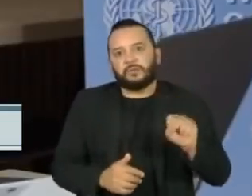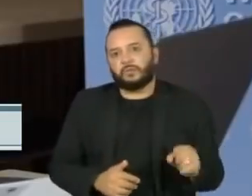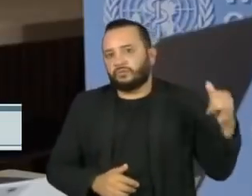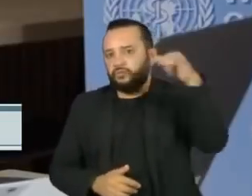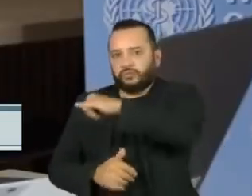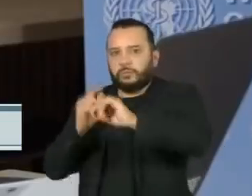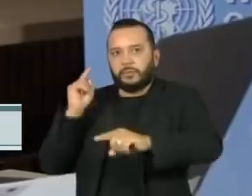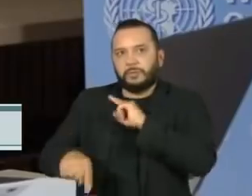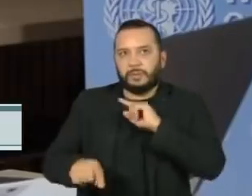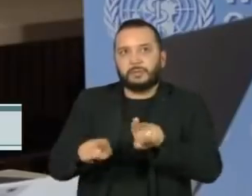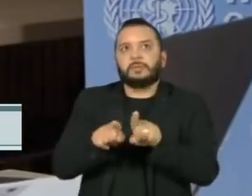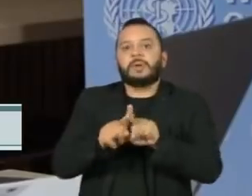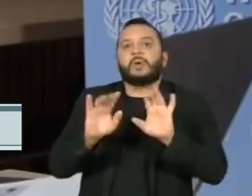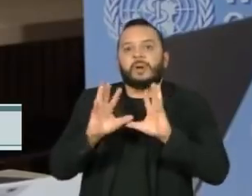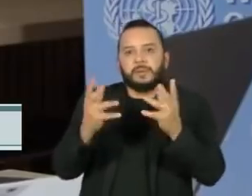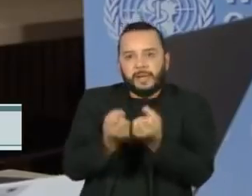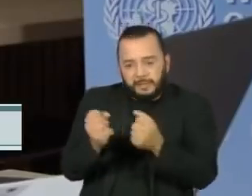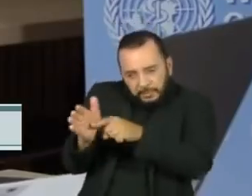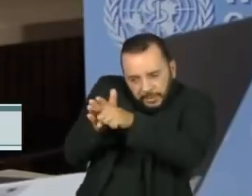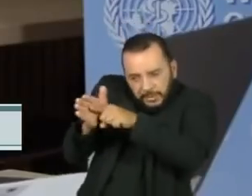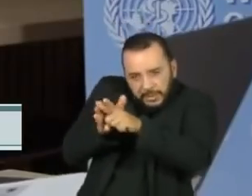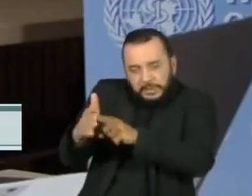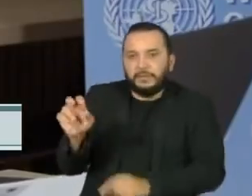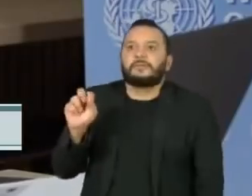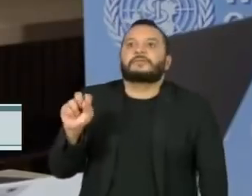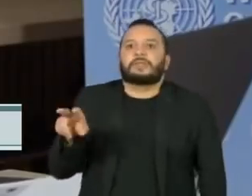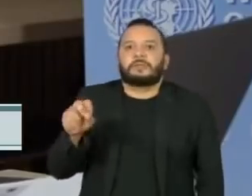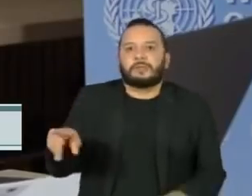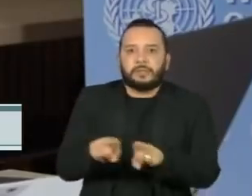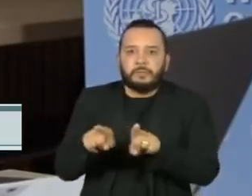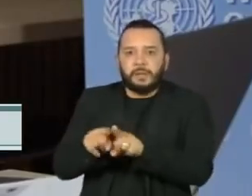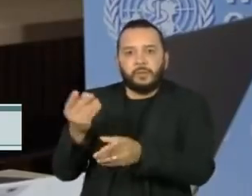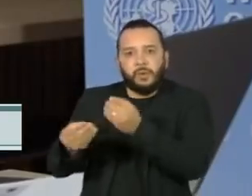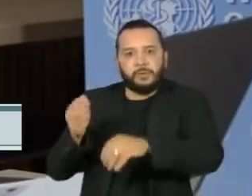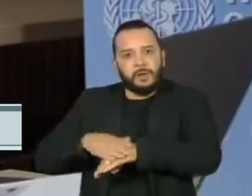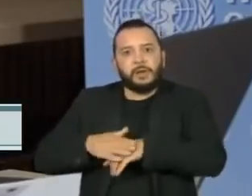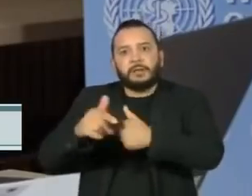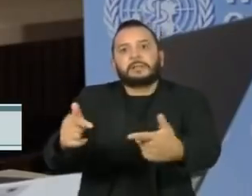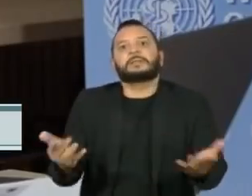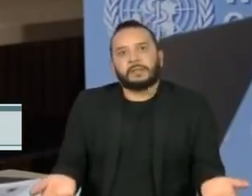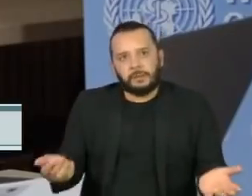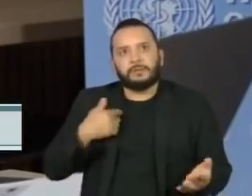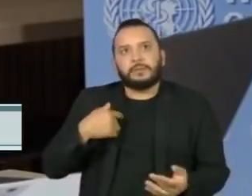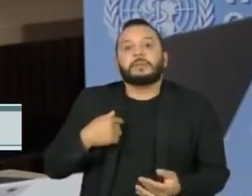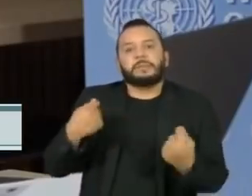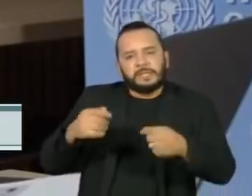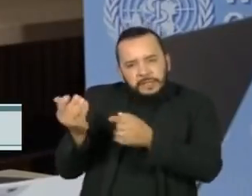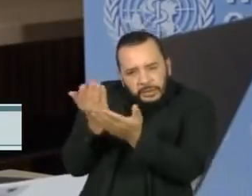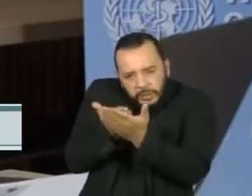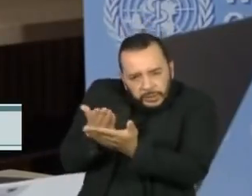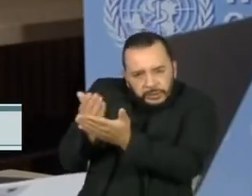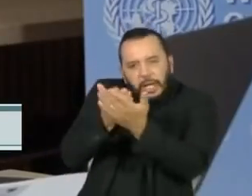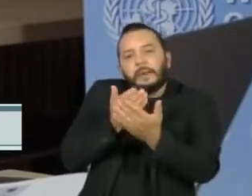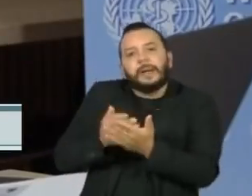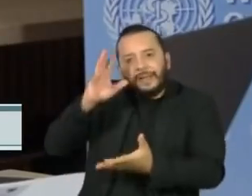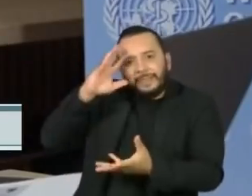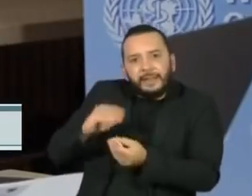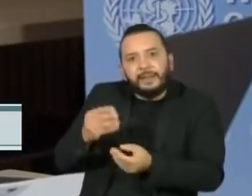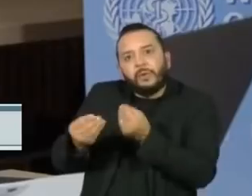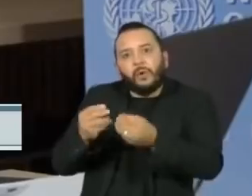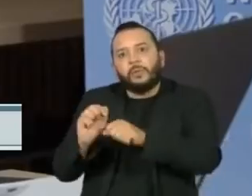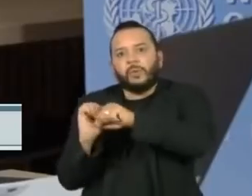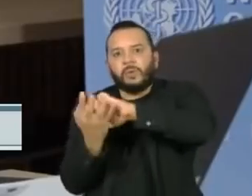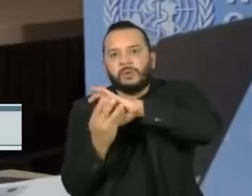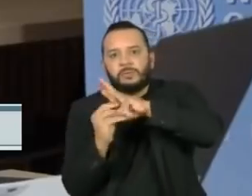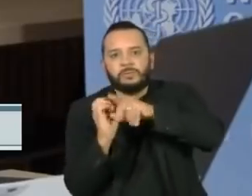Mundial de Saúde estuda o vírus e as próximas ações. Várias semanas serão necessárias para compreendê-lo, informou a OMS. O